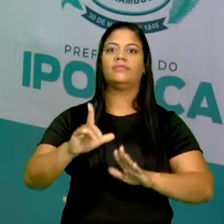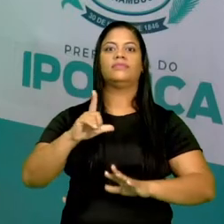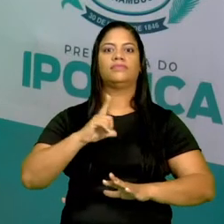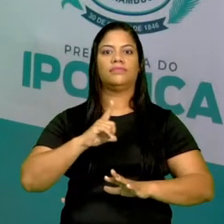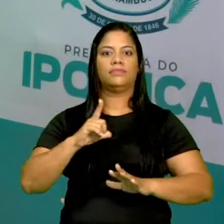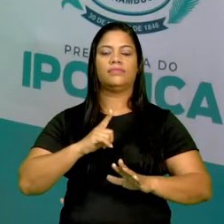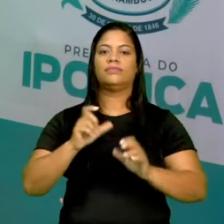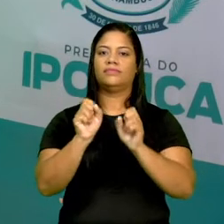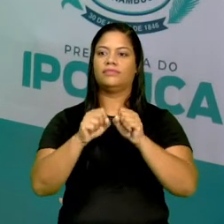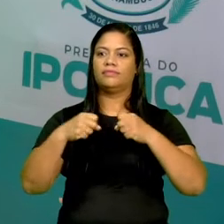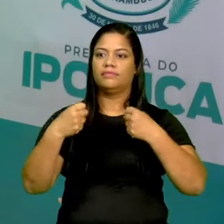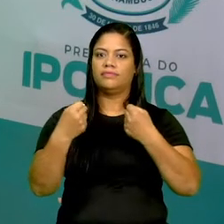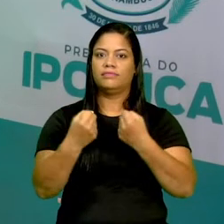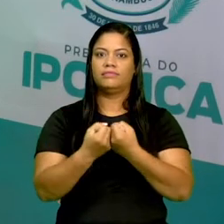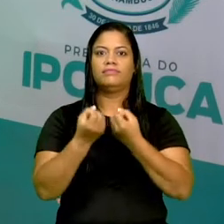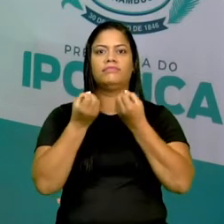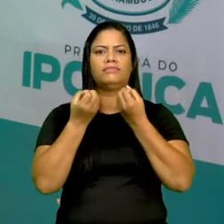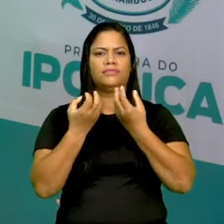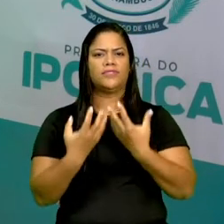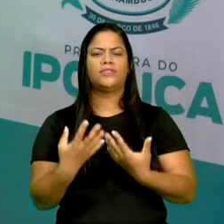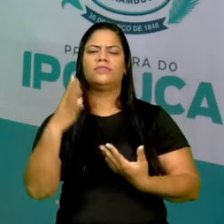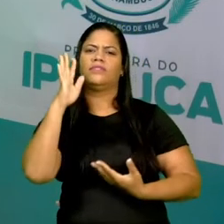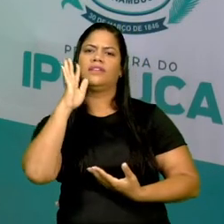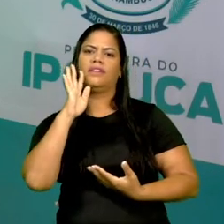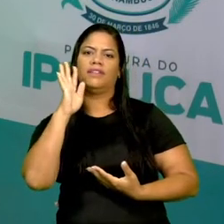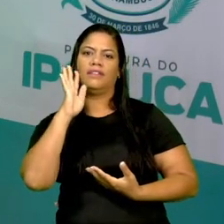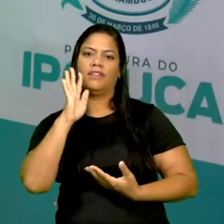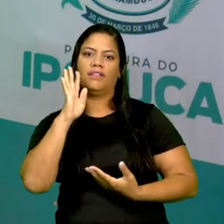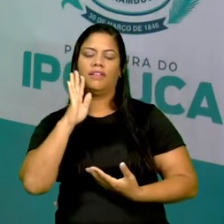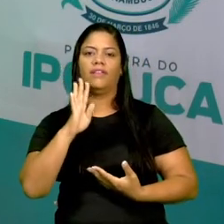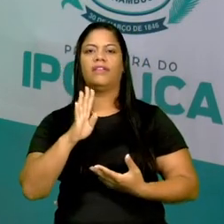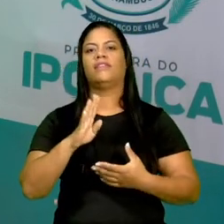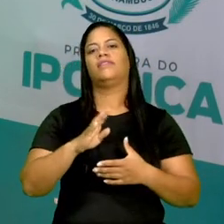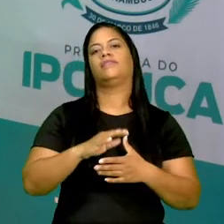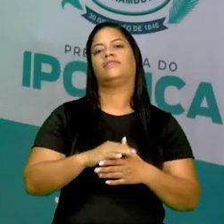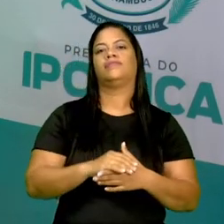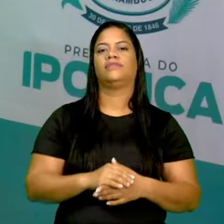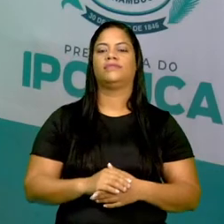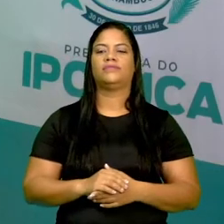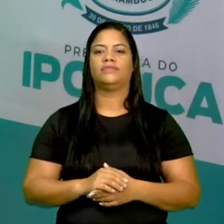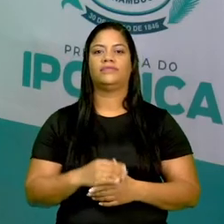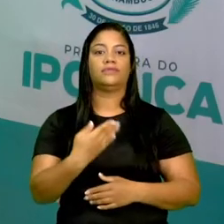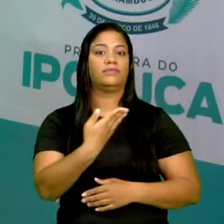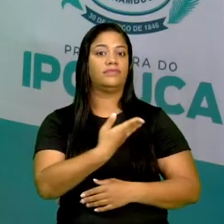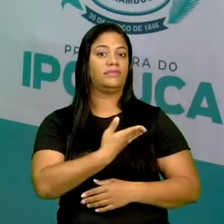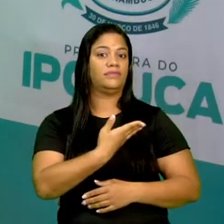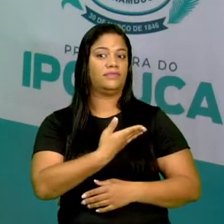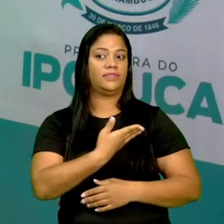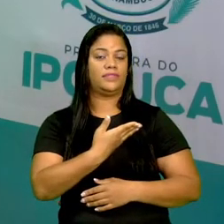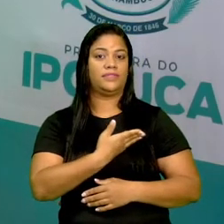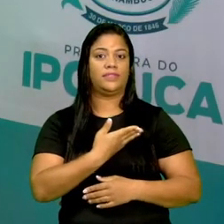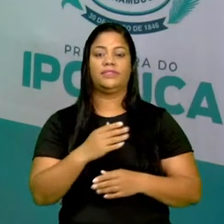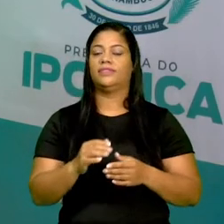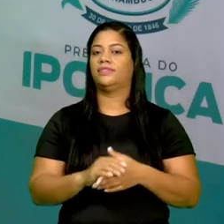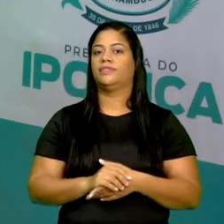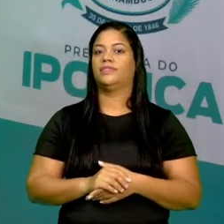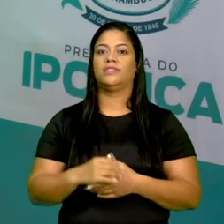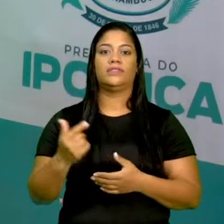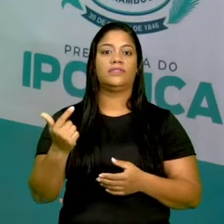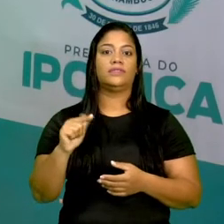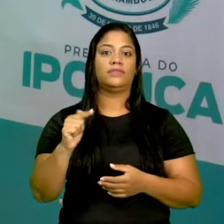sociabilidade bem agradável um com os outros, evitando que